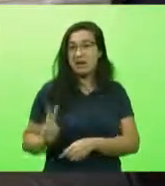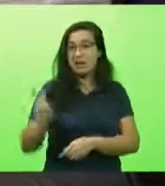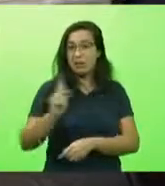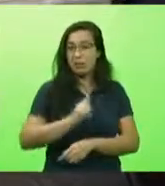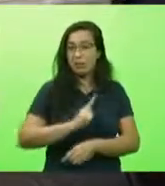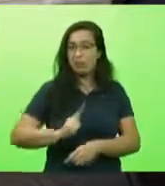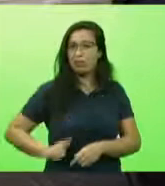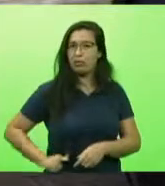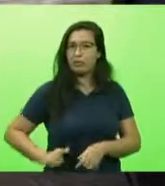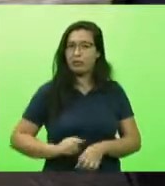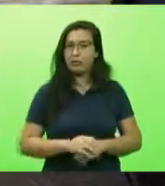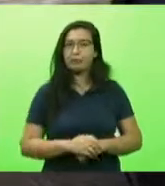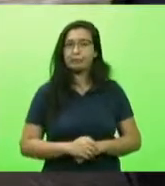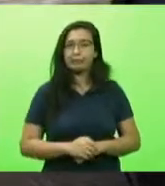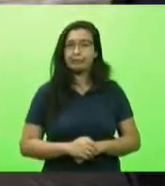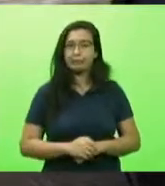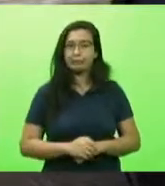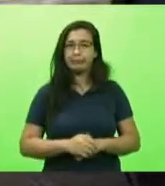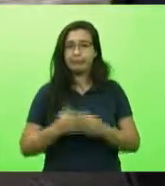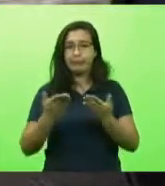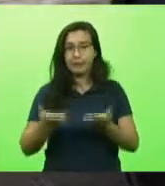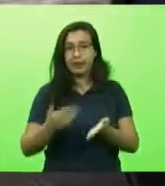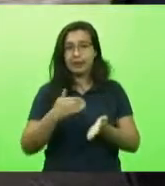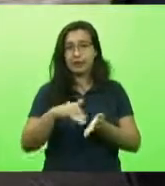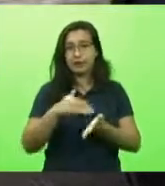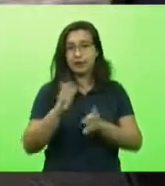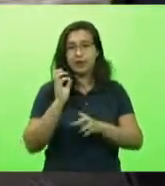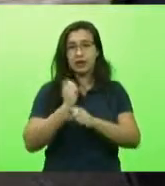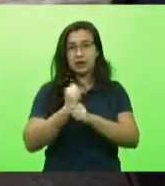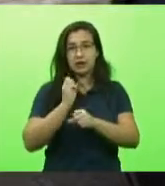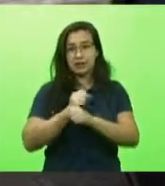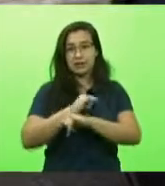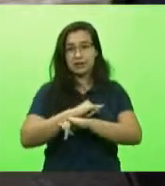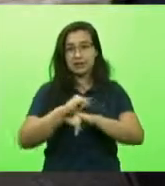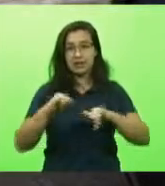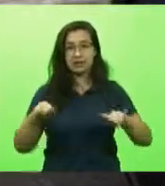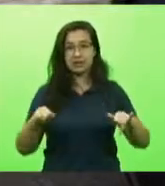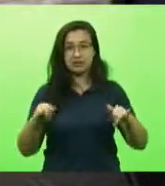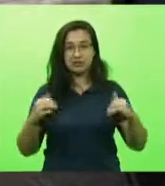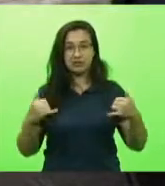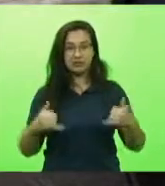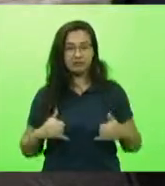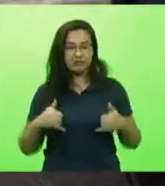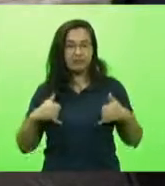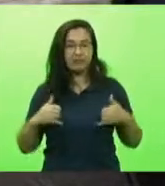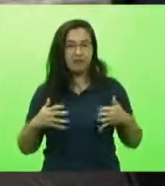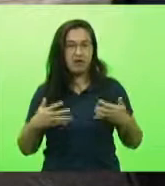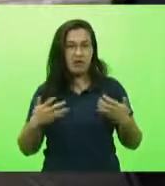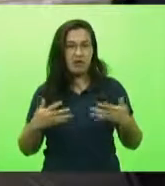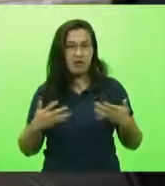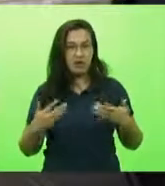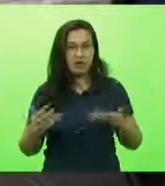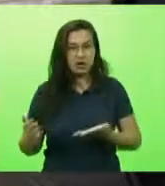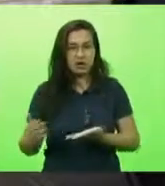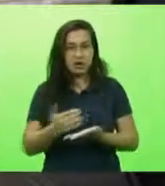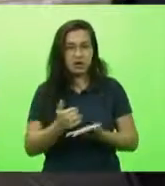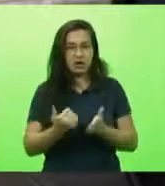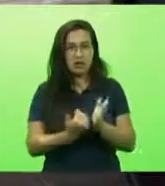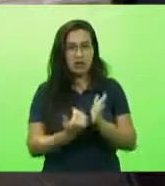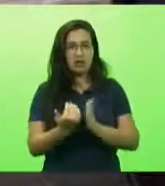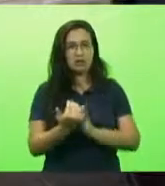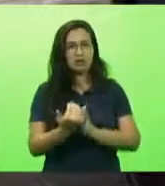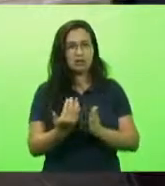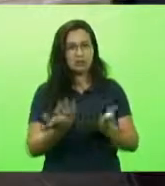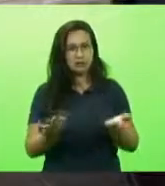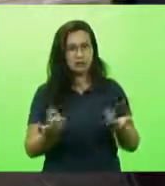Pois é isso que a Secretaria da Fazenda faz quando anuncia com um pompa que arrecadou mais. Nós temos que dizer as coisas pelo seu